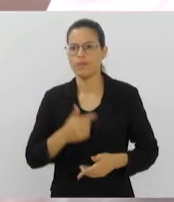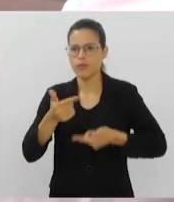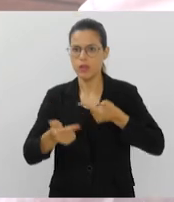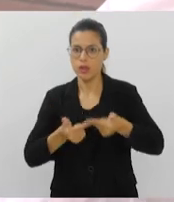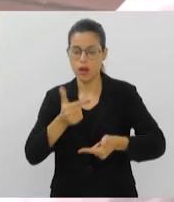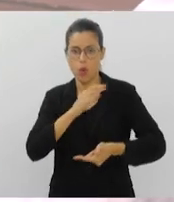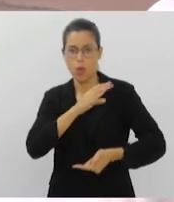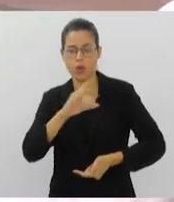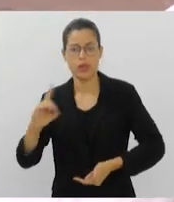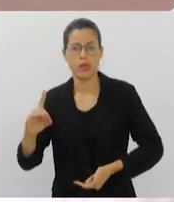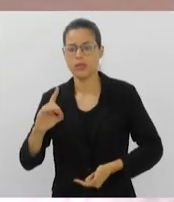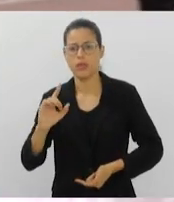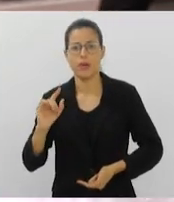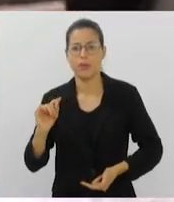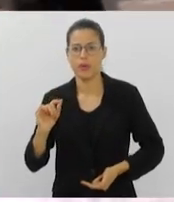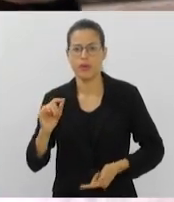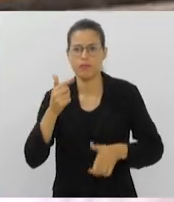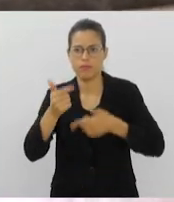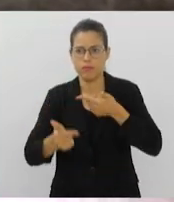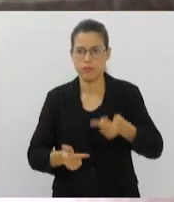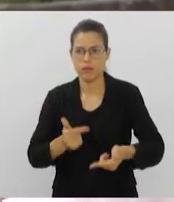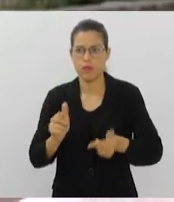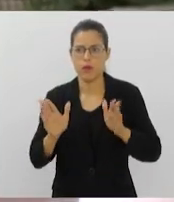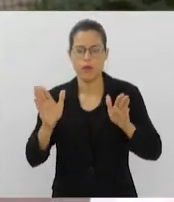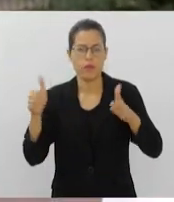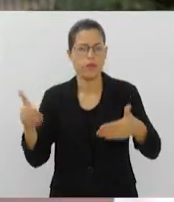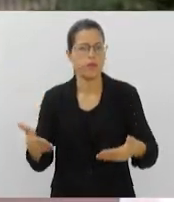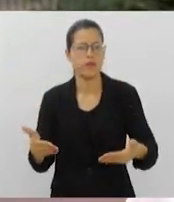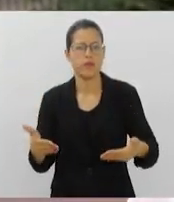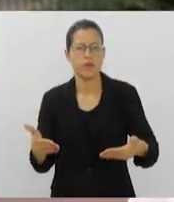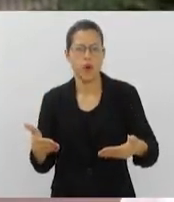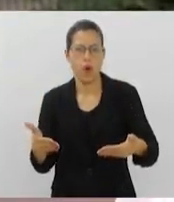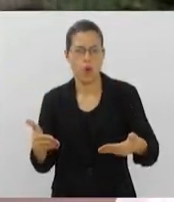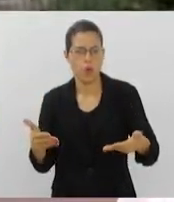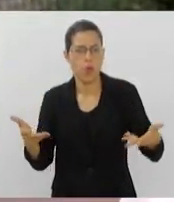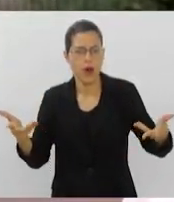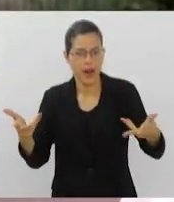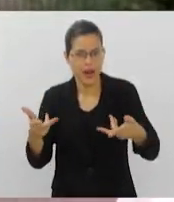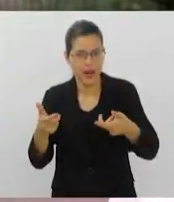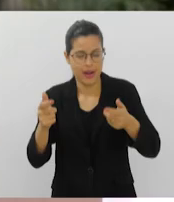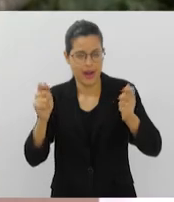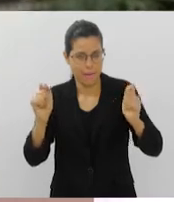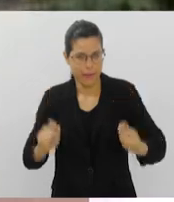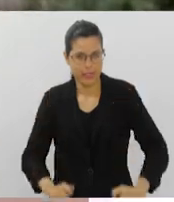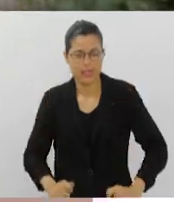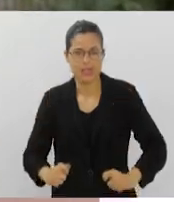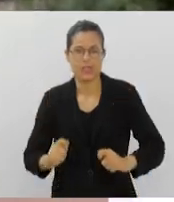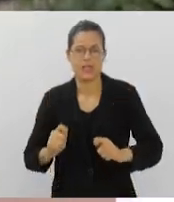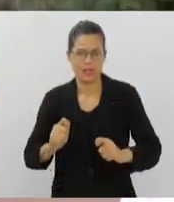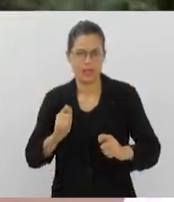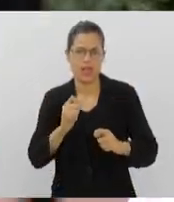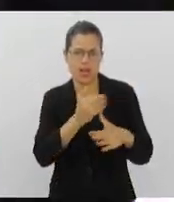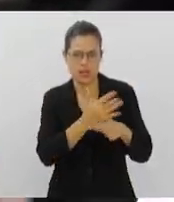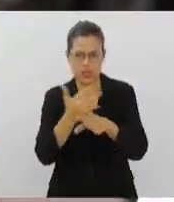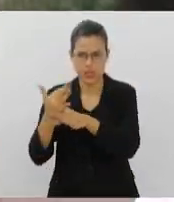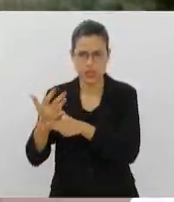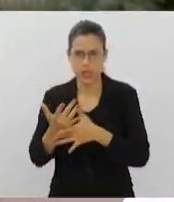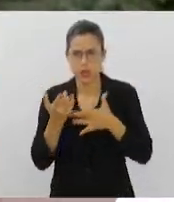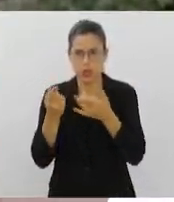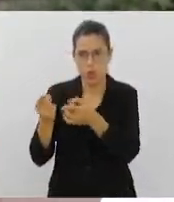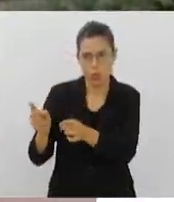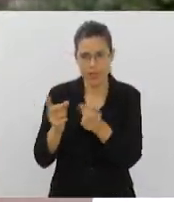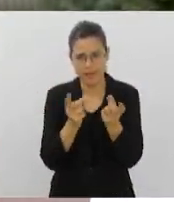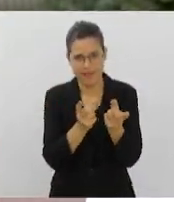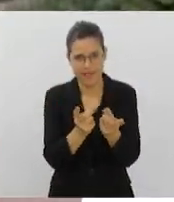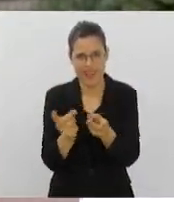coordenação é um trabalho voltado para capacitar os municípios quanto a essa temática de enfrentamento ao tráfico de